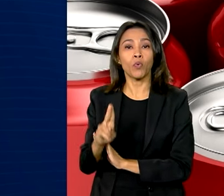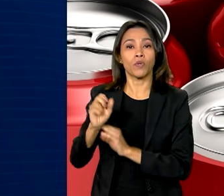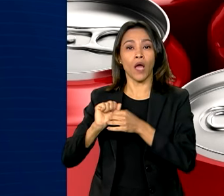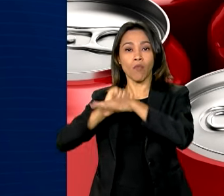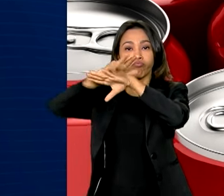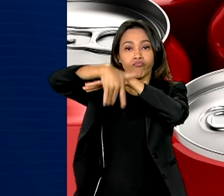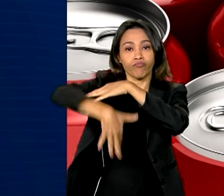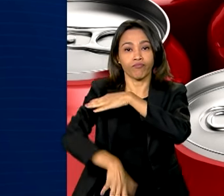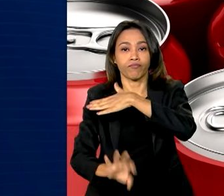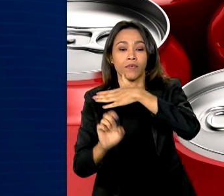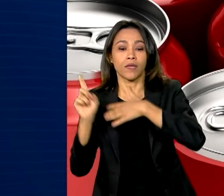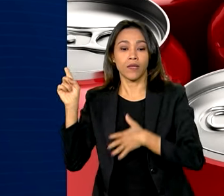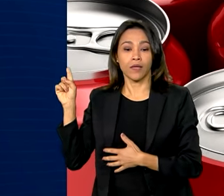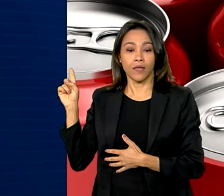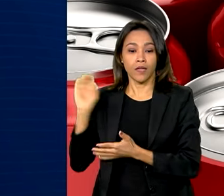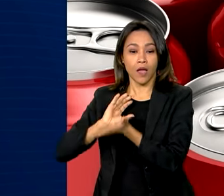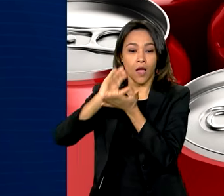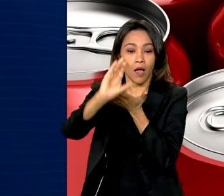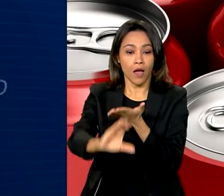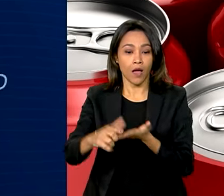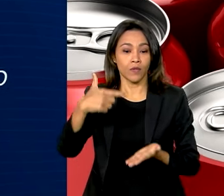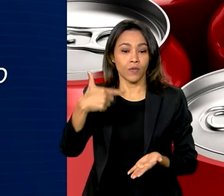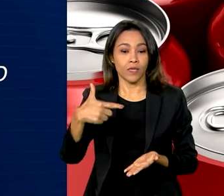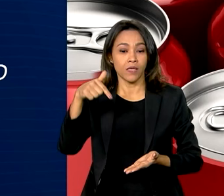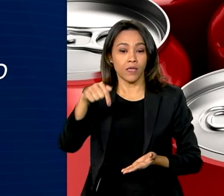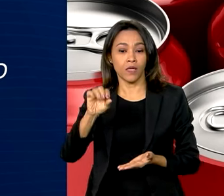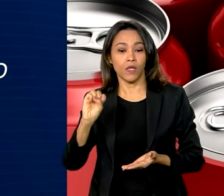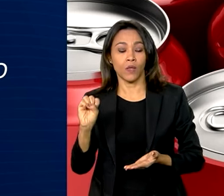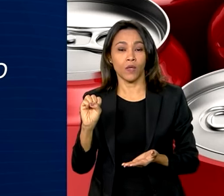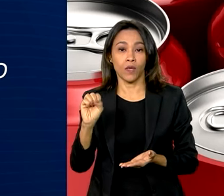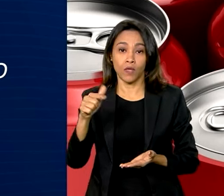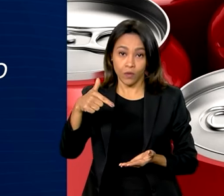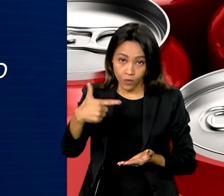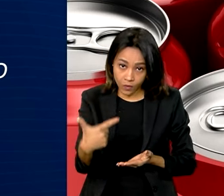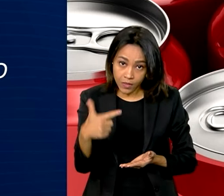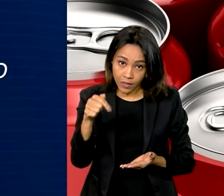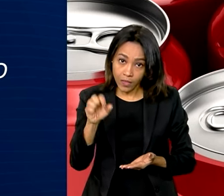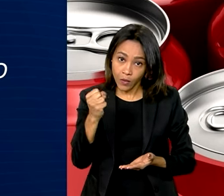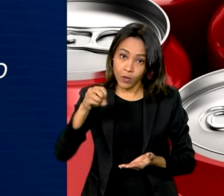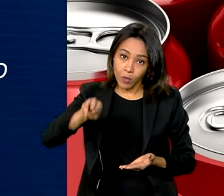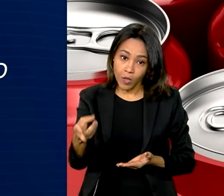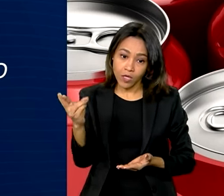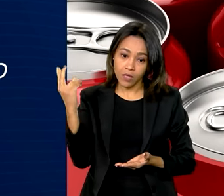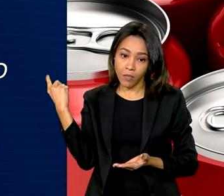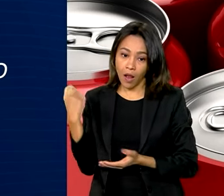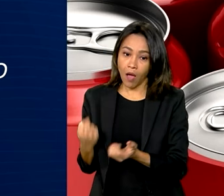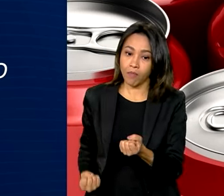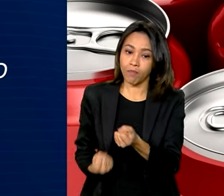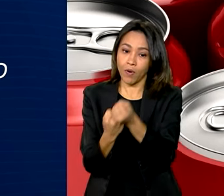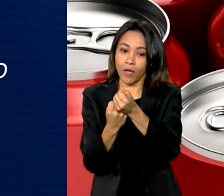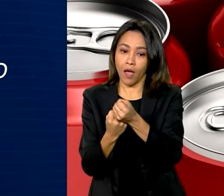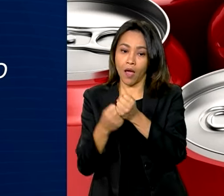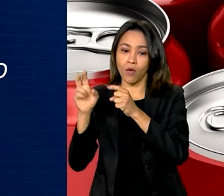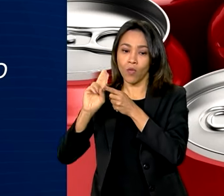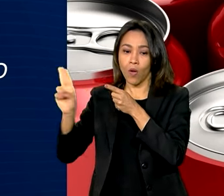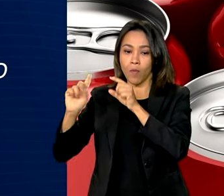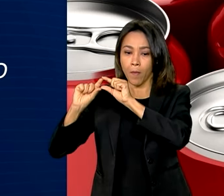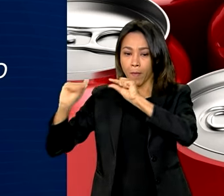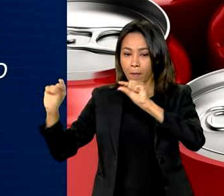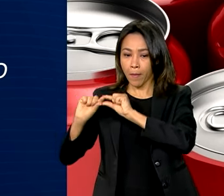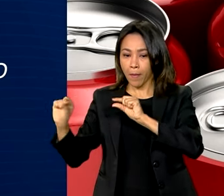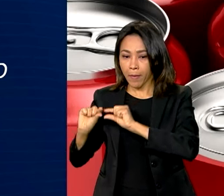278 milhões de reais para apoiar ações de gestão dos resíduos e saneamento em